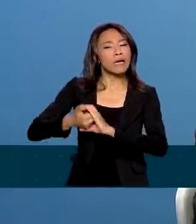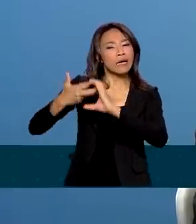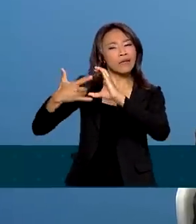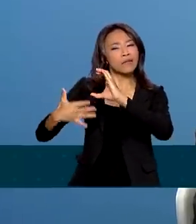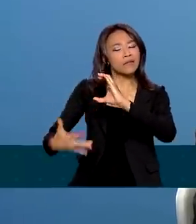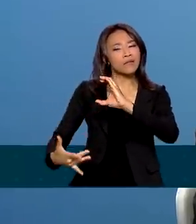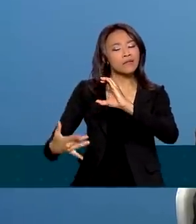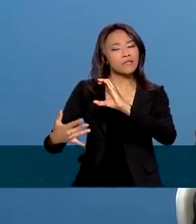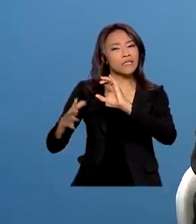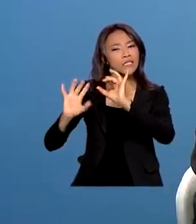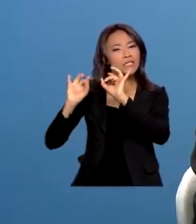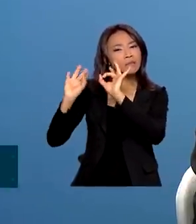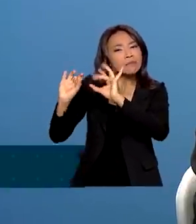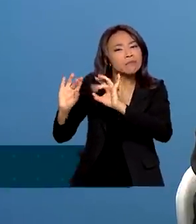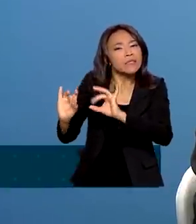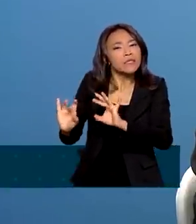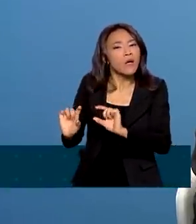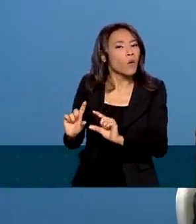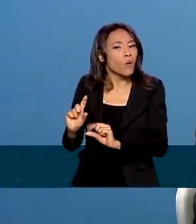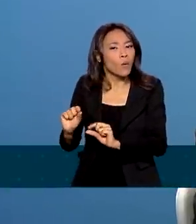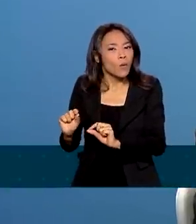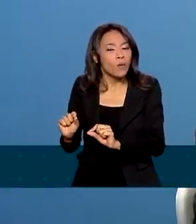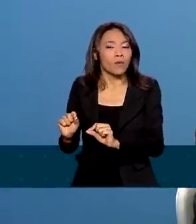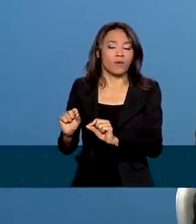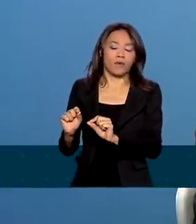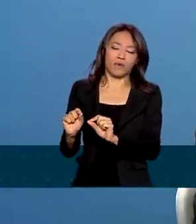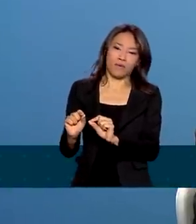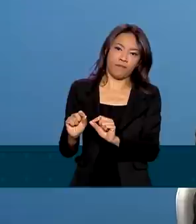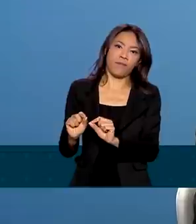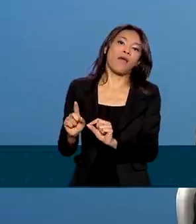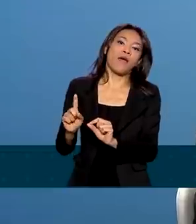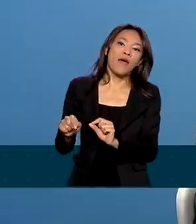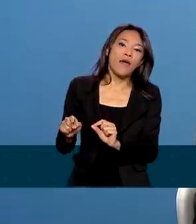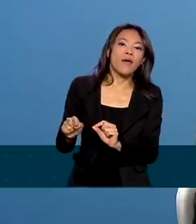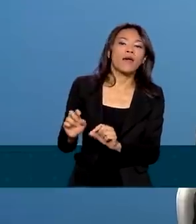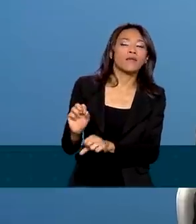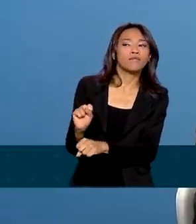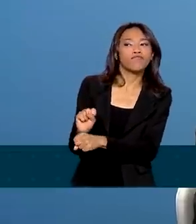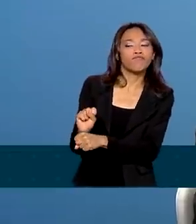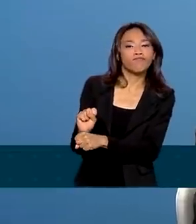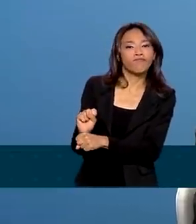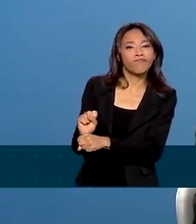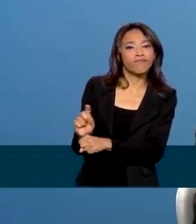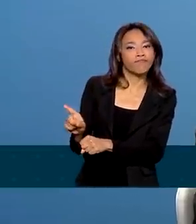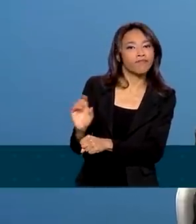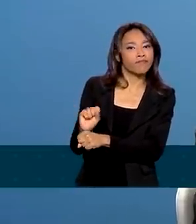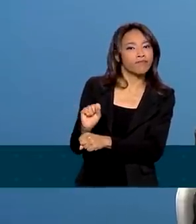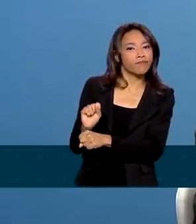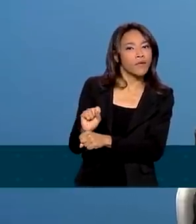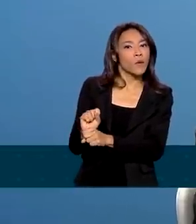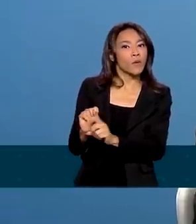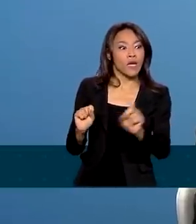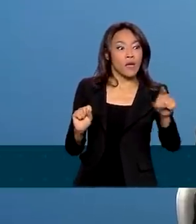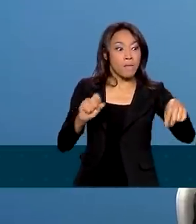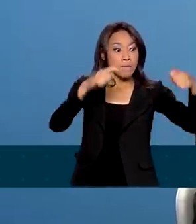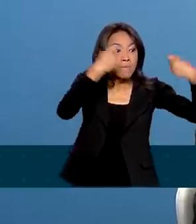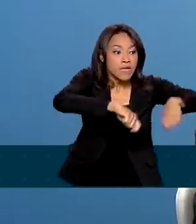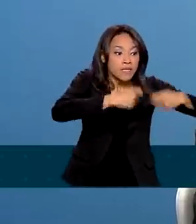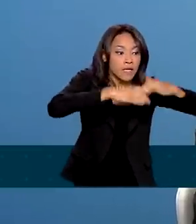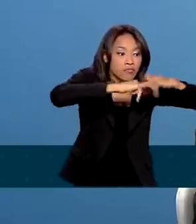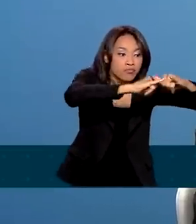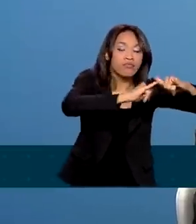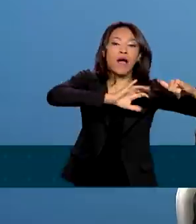muito especial, que é justamente ficar ali na, digamos assim, na reserva, para que possam ser acionadas nos